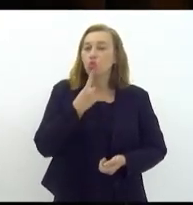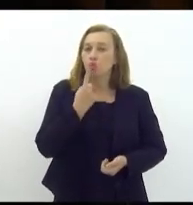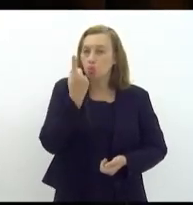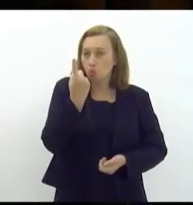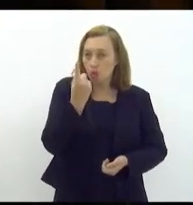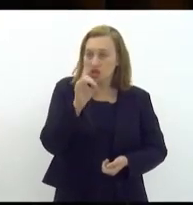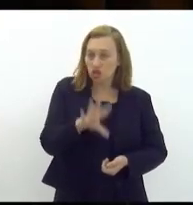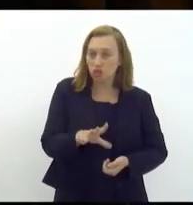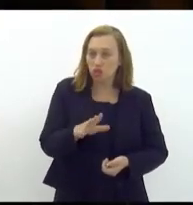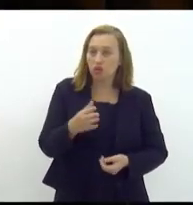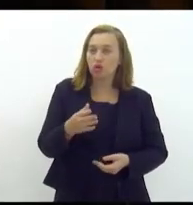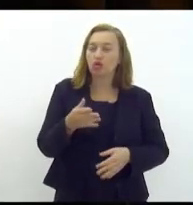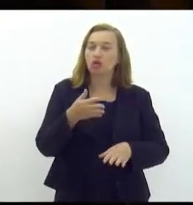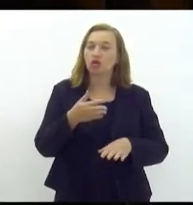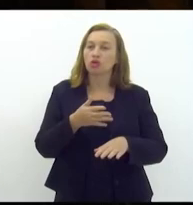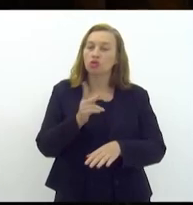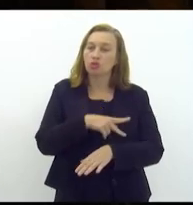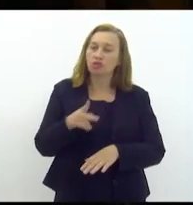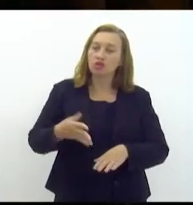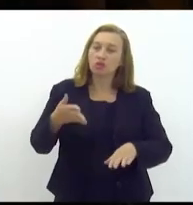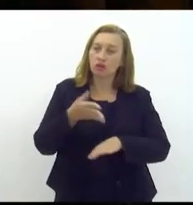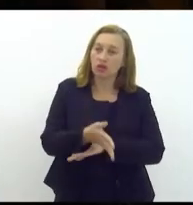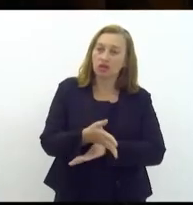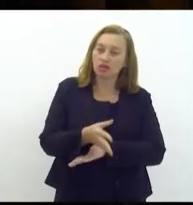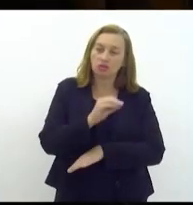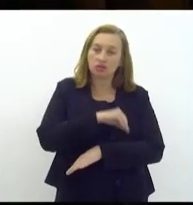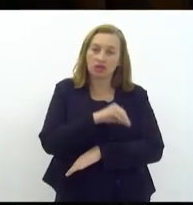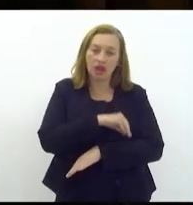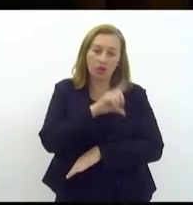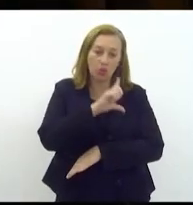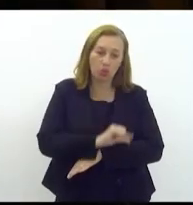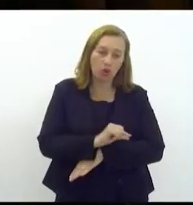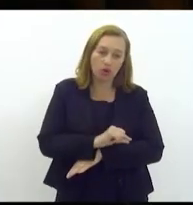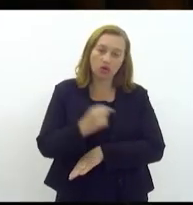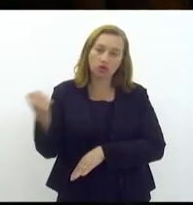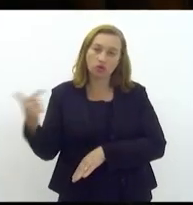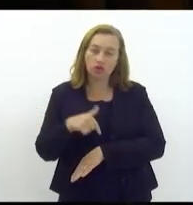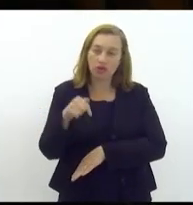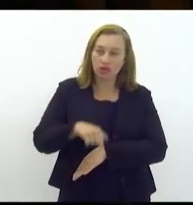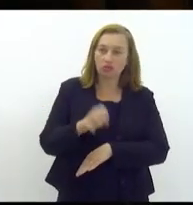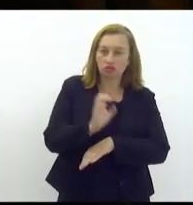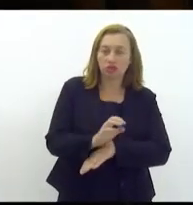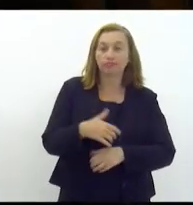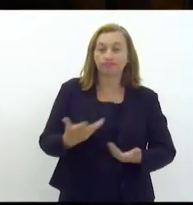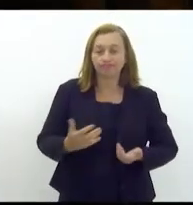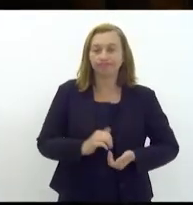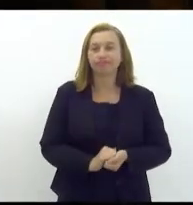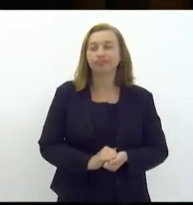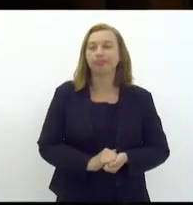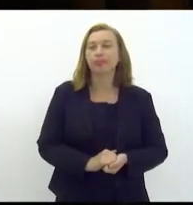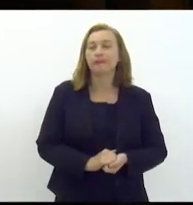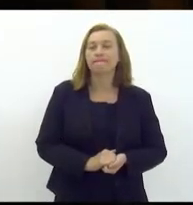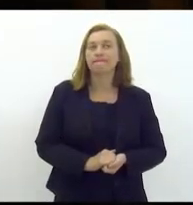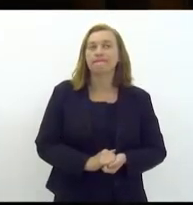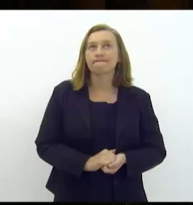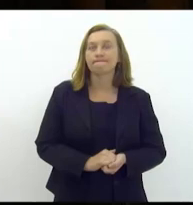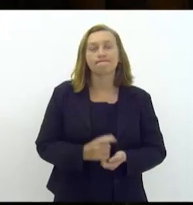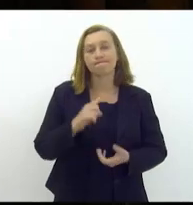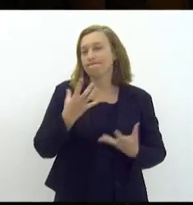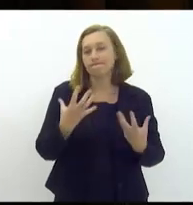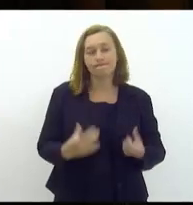professor entre na rede com um salário tão baixo quanto o que entra aqui no estado isso é absolutamente